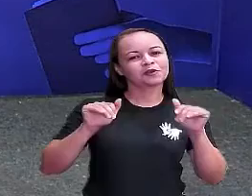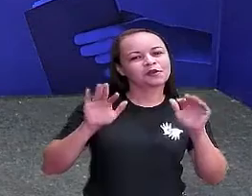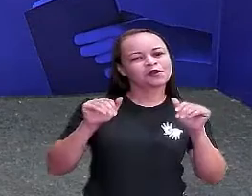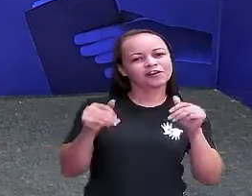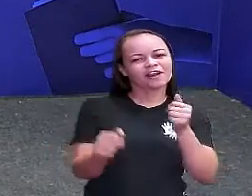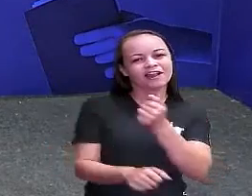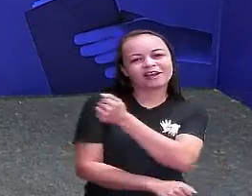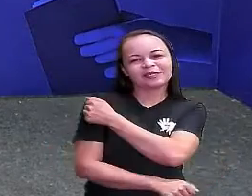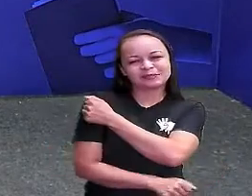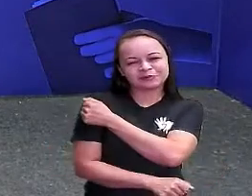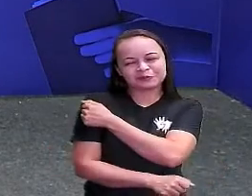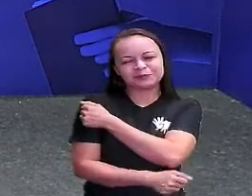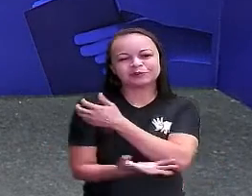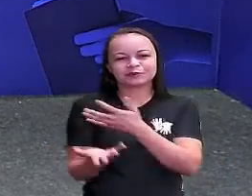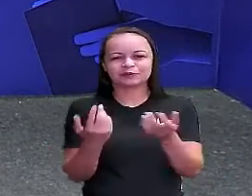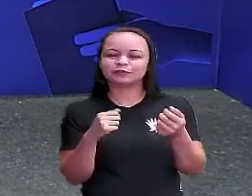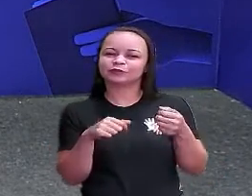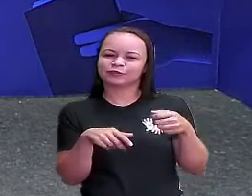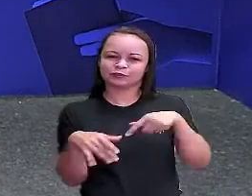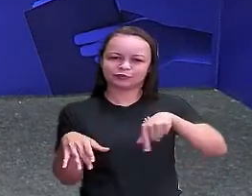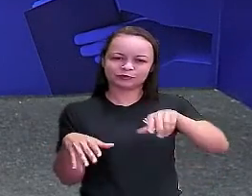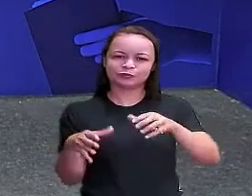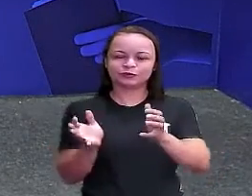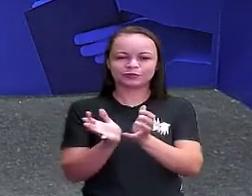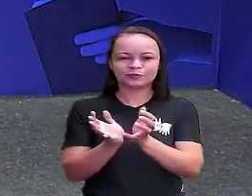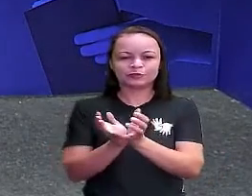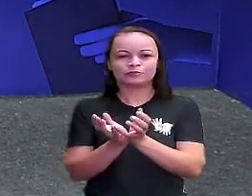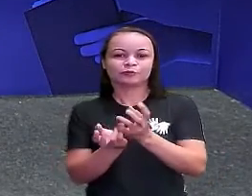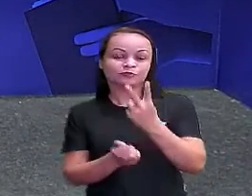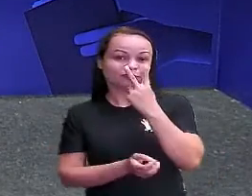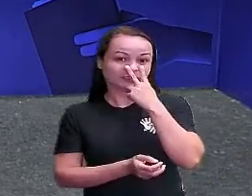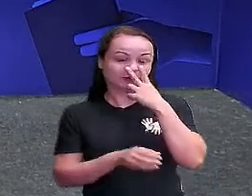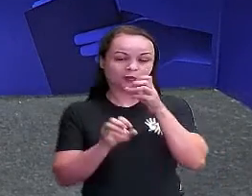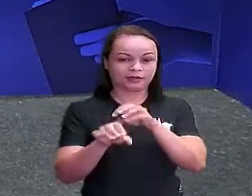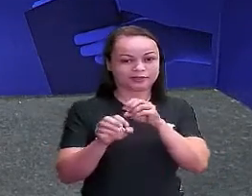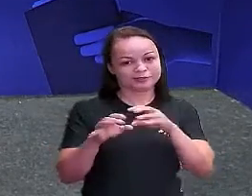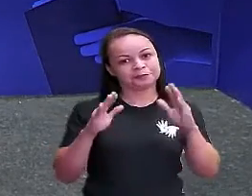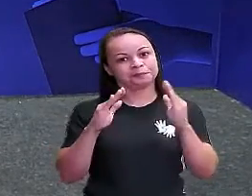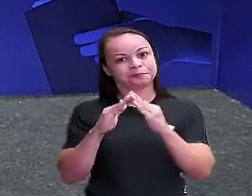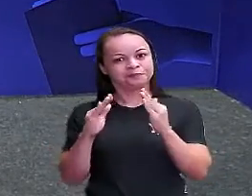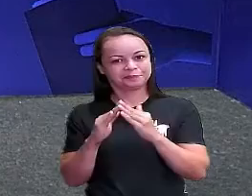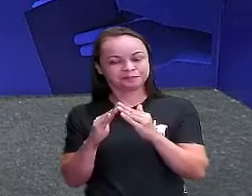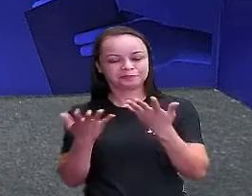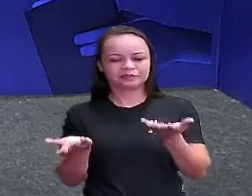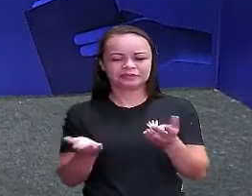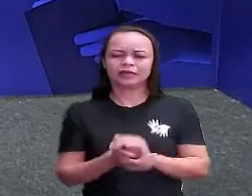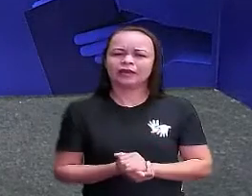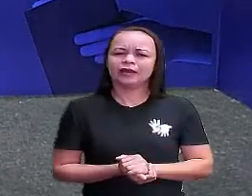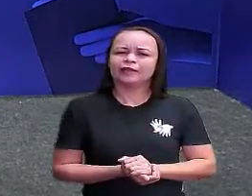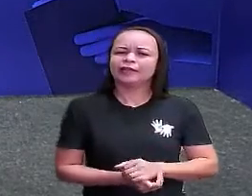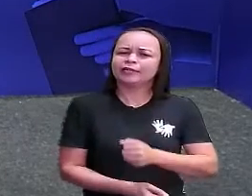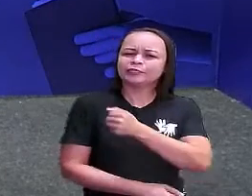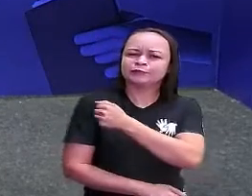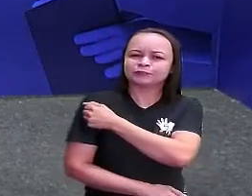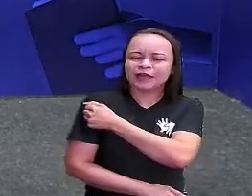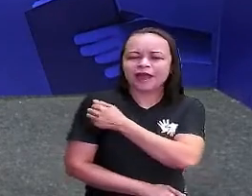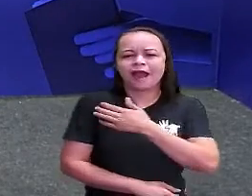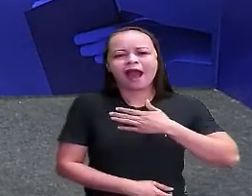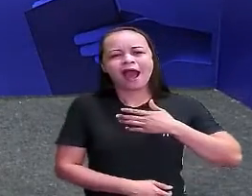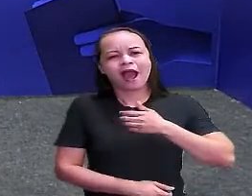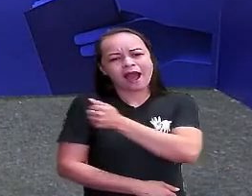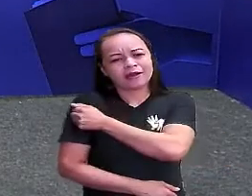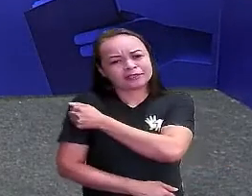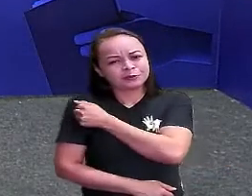Olá pessoal do Vitória e Sim em Casa Queridos alunos, sejam todos bem-vindos a mais uma aula de